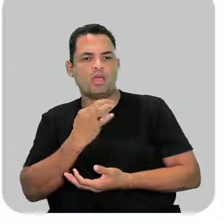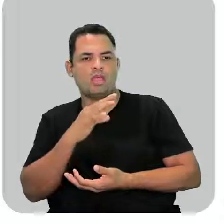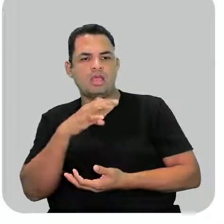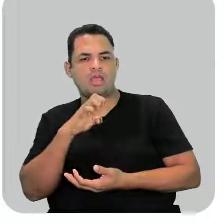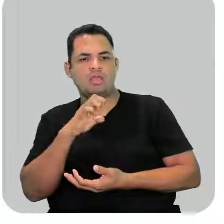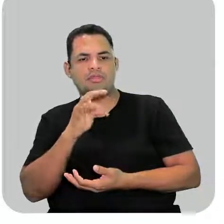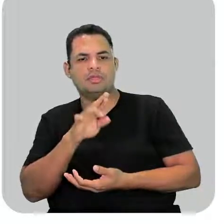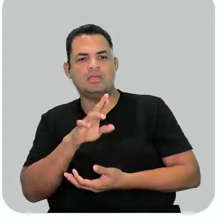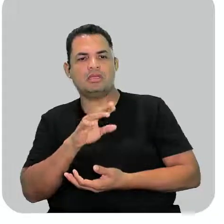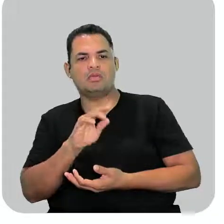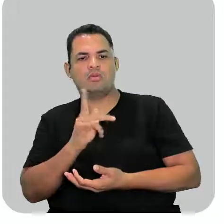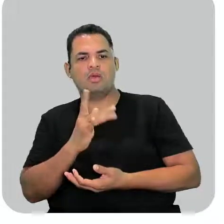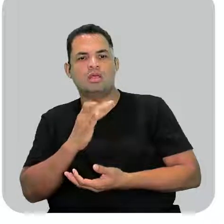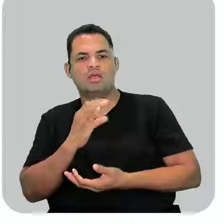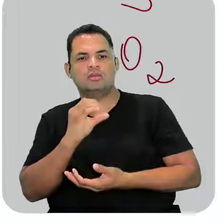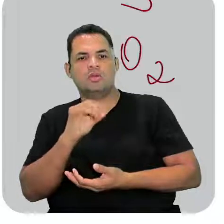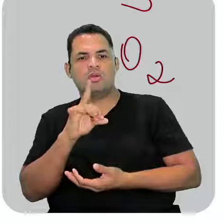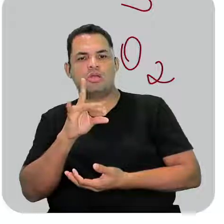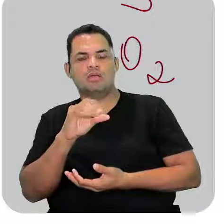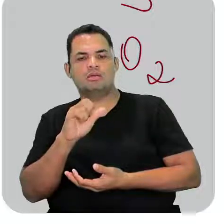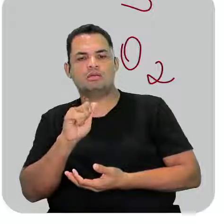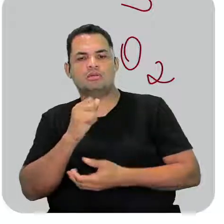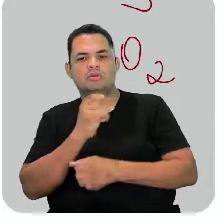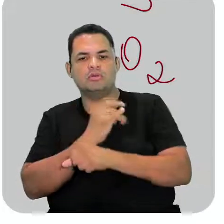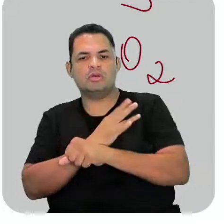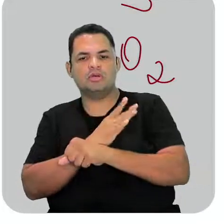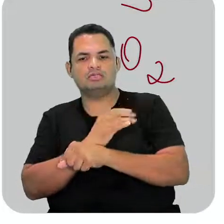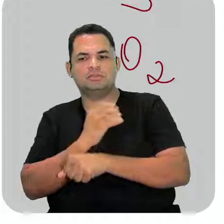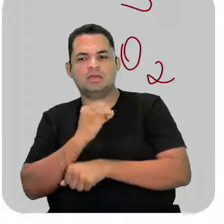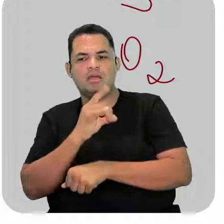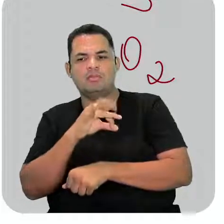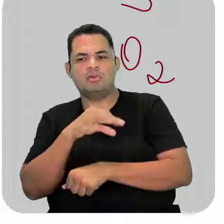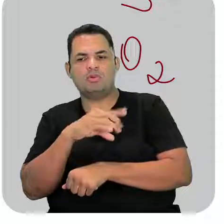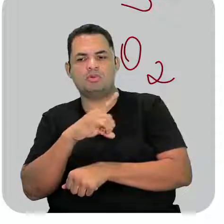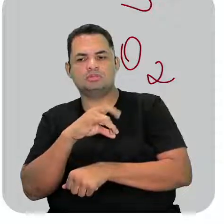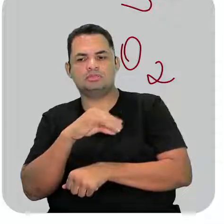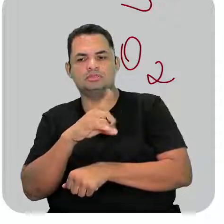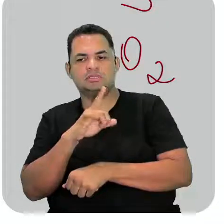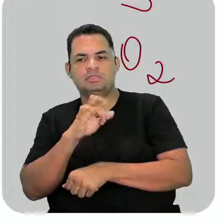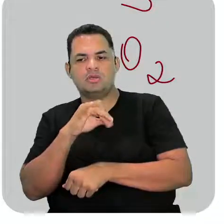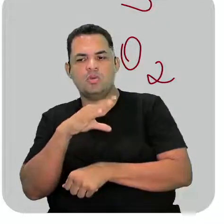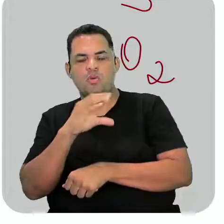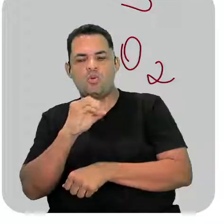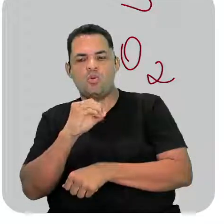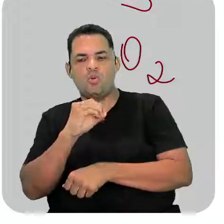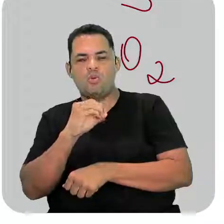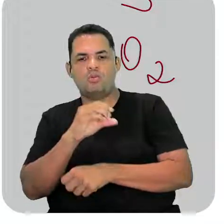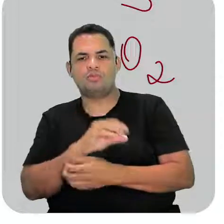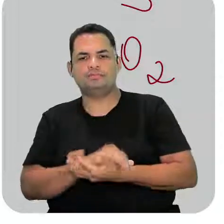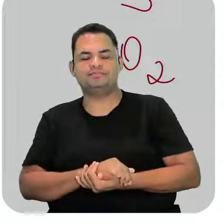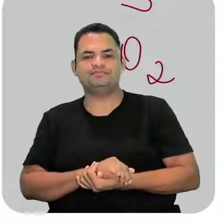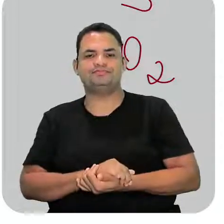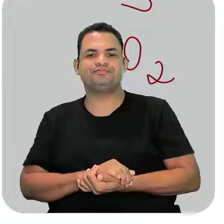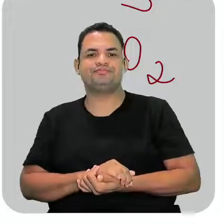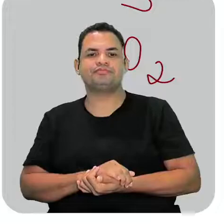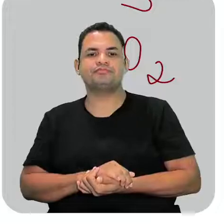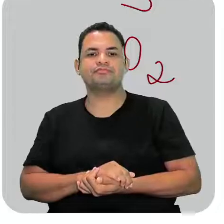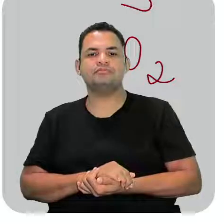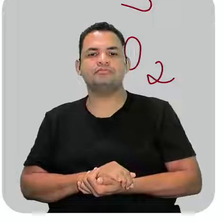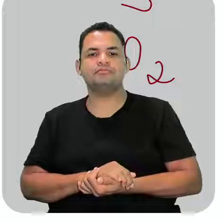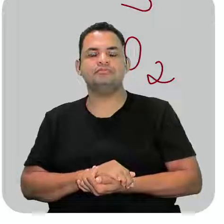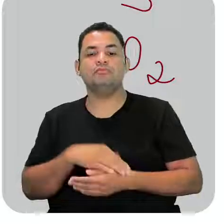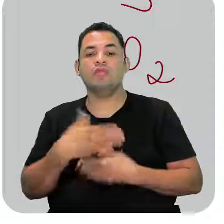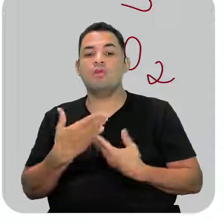orgânico e um ácido carboxílico. Vamos ver se é verdade? Olha o éter aqui, ó. Quando o oxigênio está entre